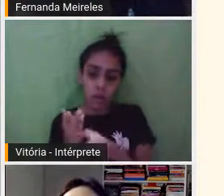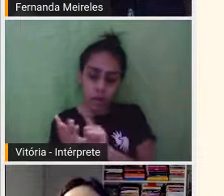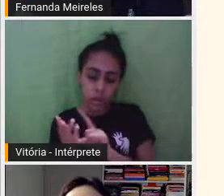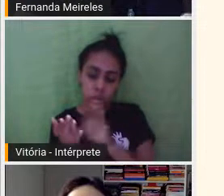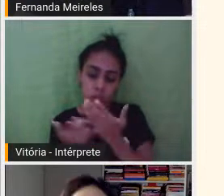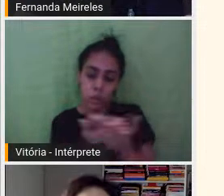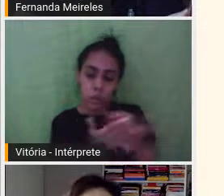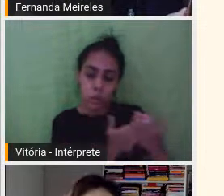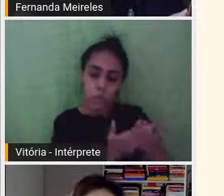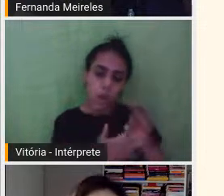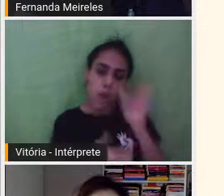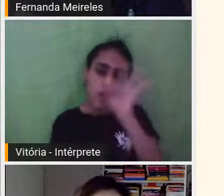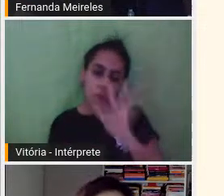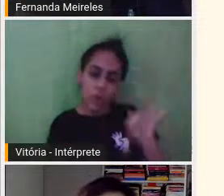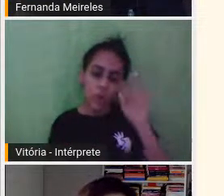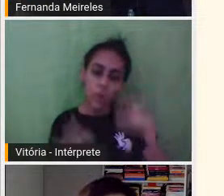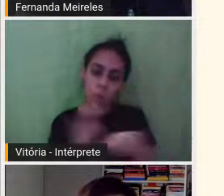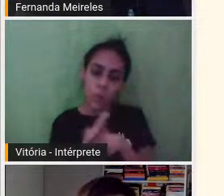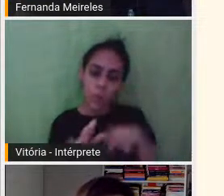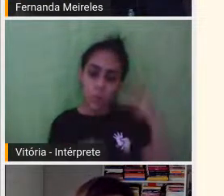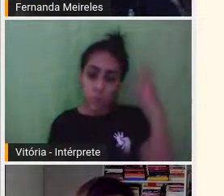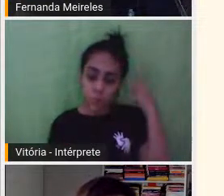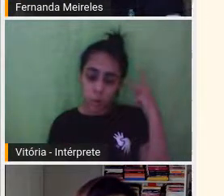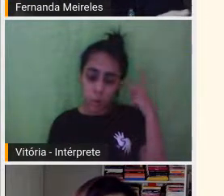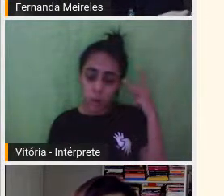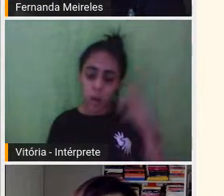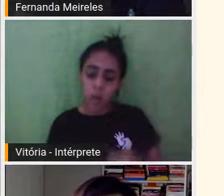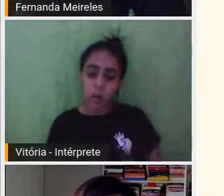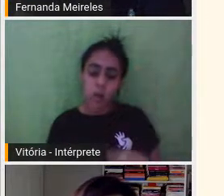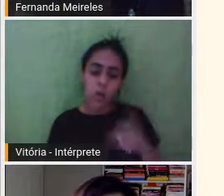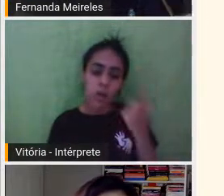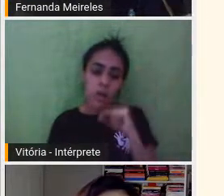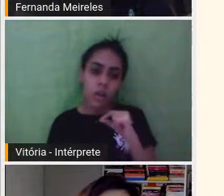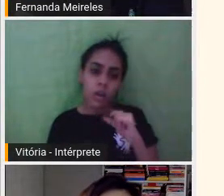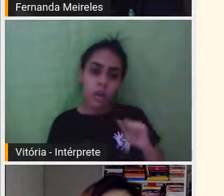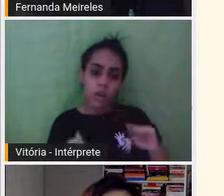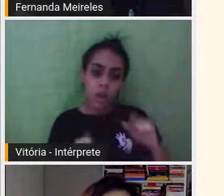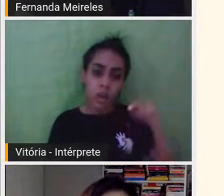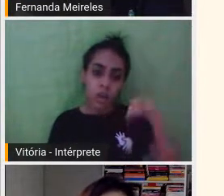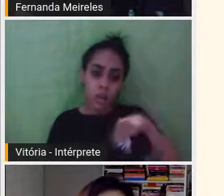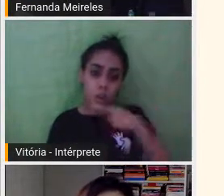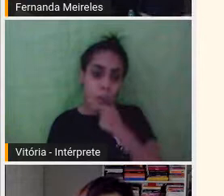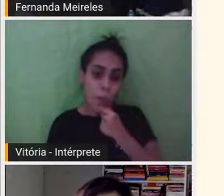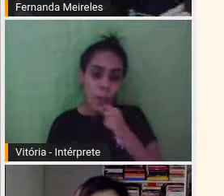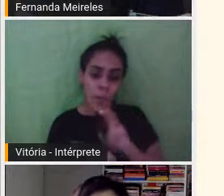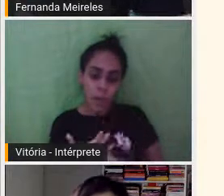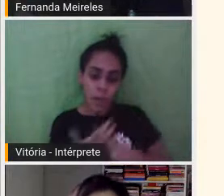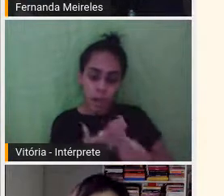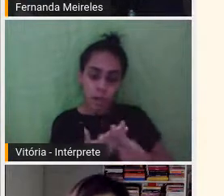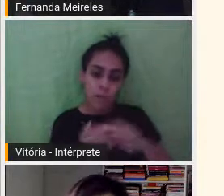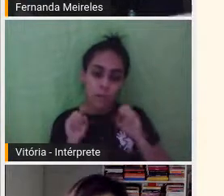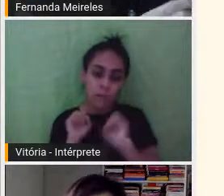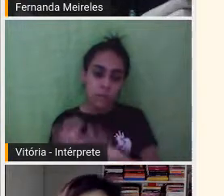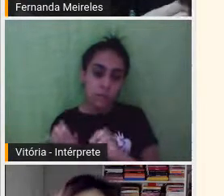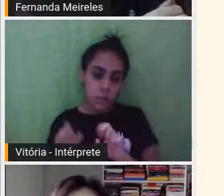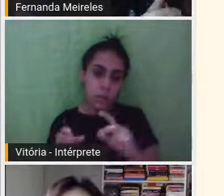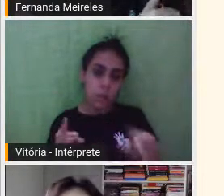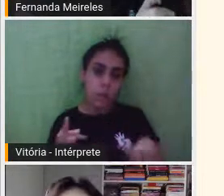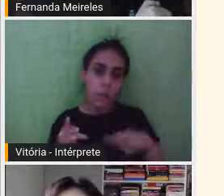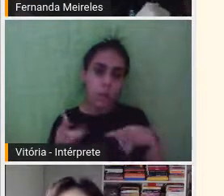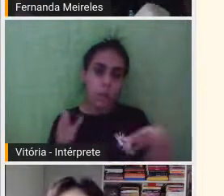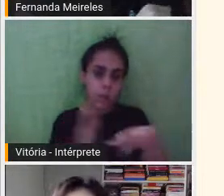e o Maurício Santana Dias é um dos tradutores da Helena Fernandes aqui no Brasil, e acredito também que do Domênico Starnoni.